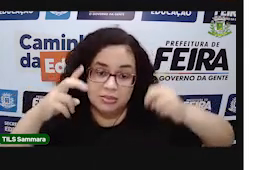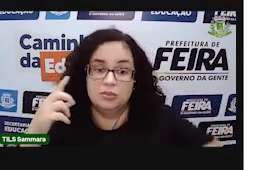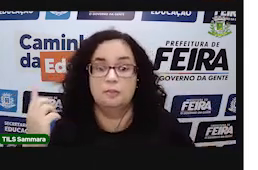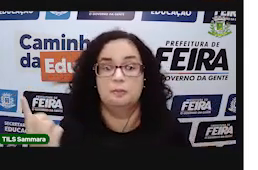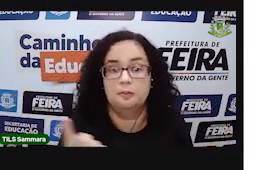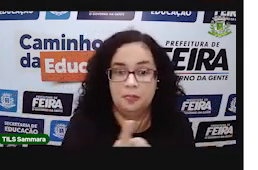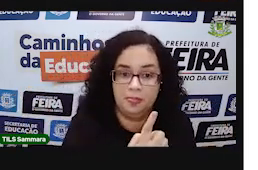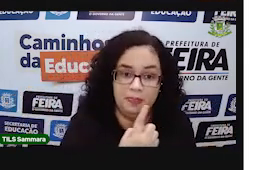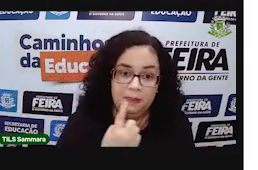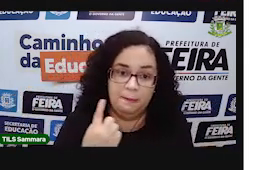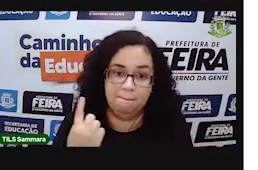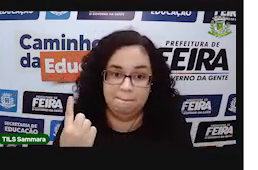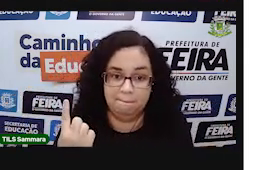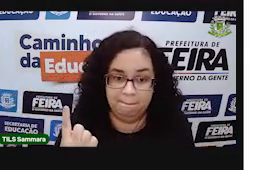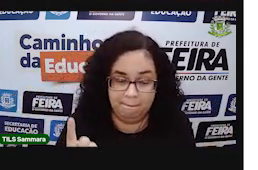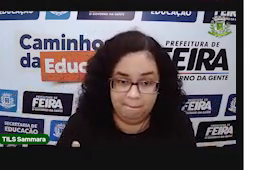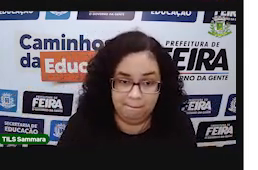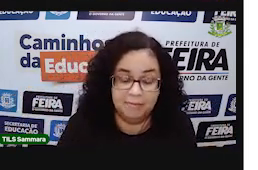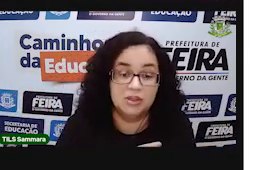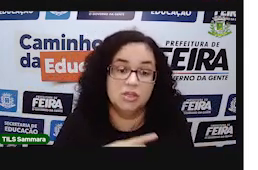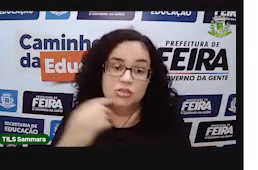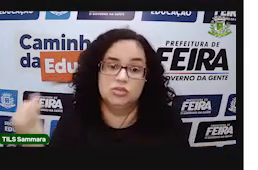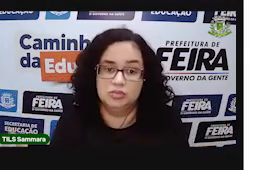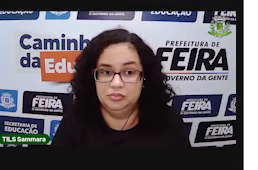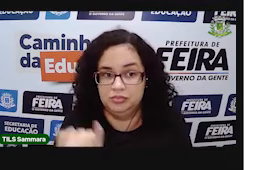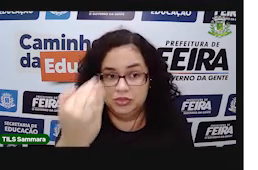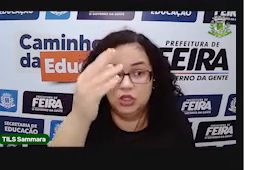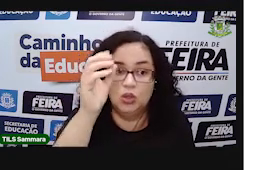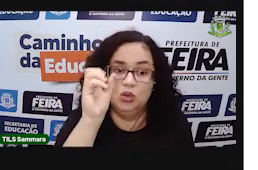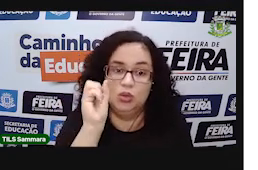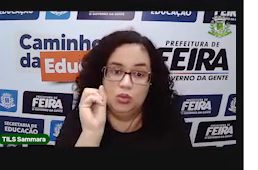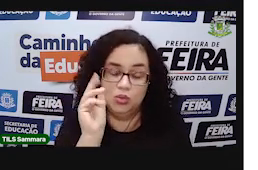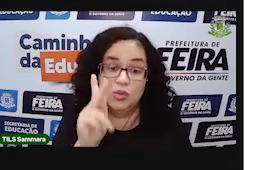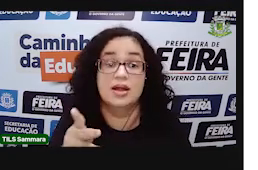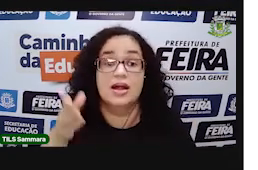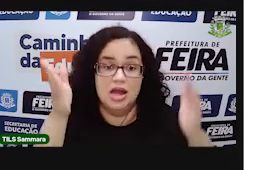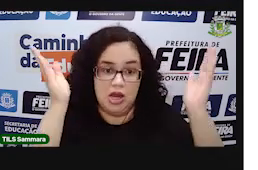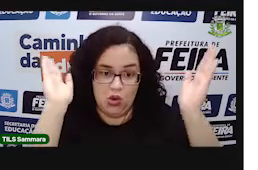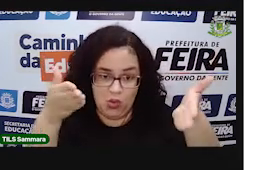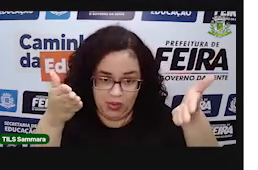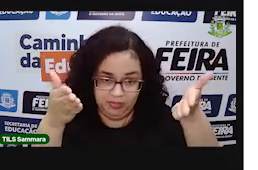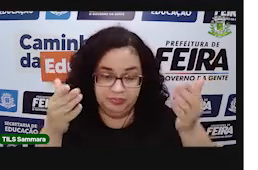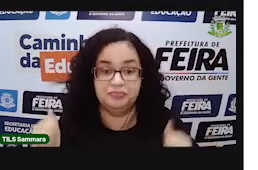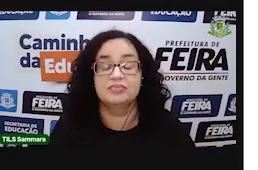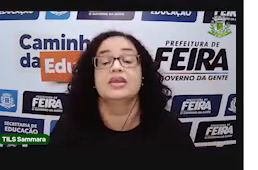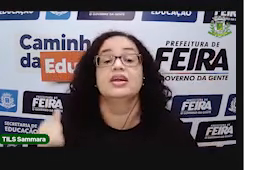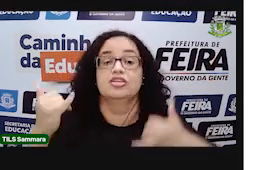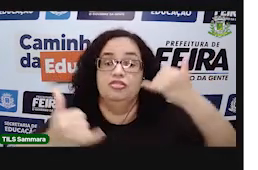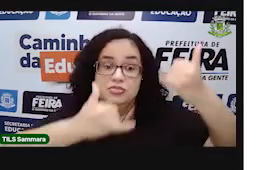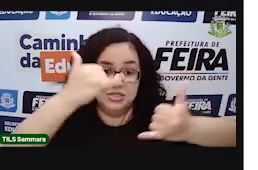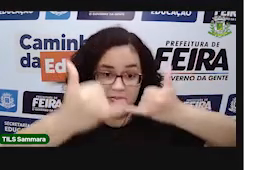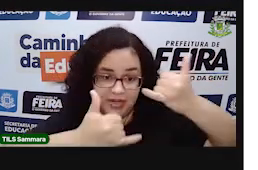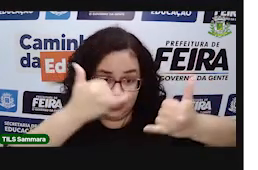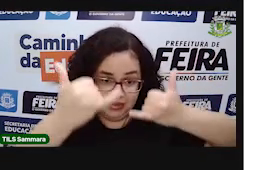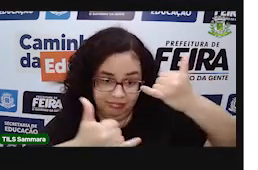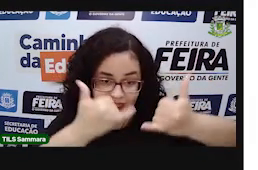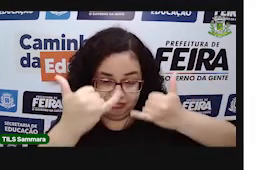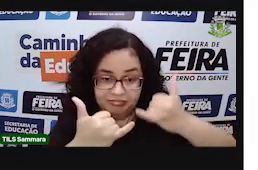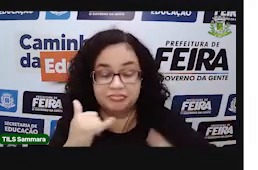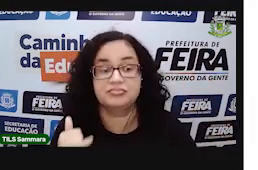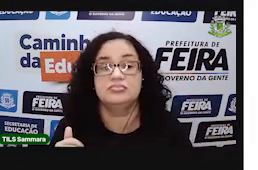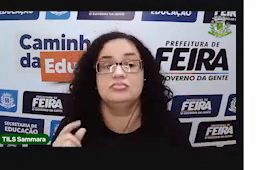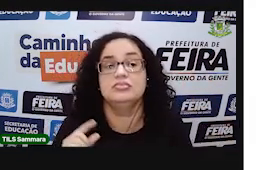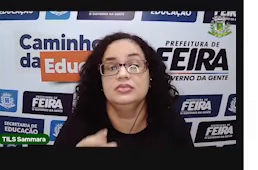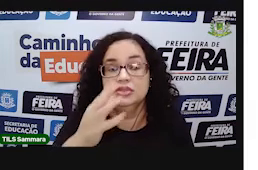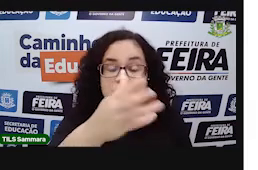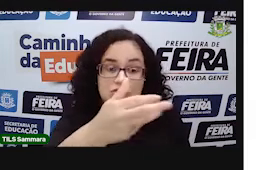e perceber ela à nossa volta. Isso que é importante. Tá bom? E agora a gente